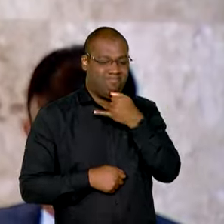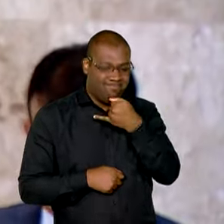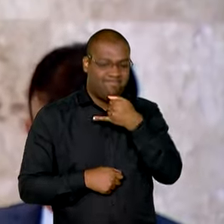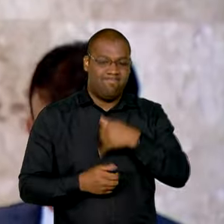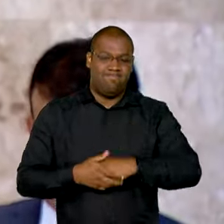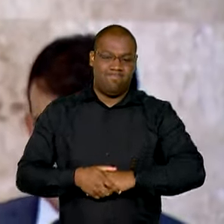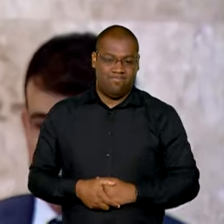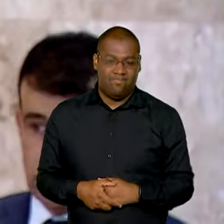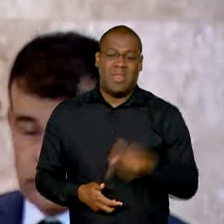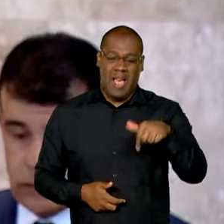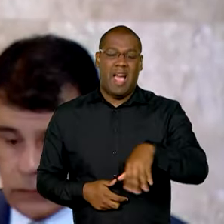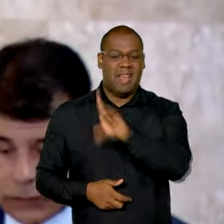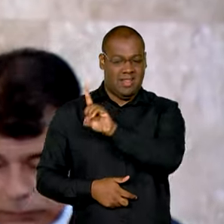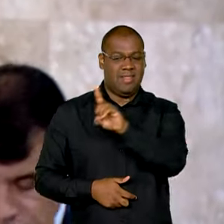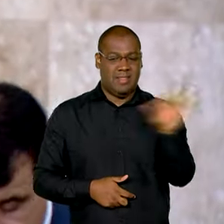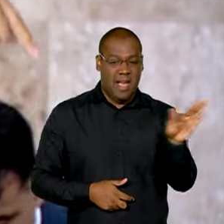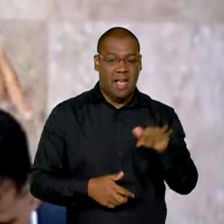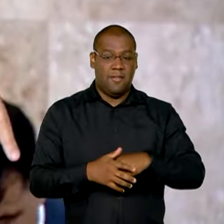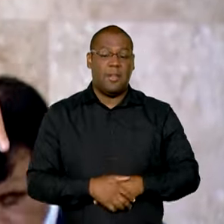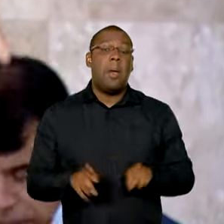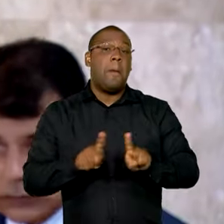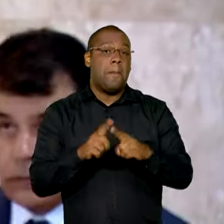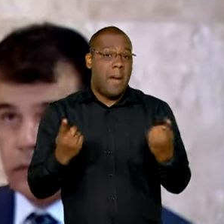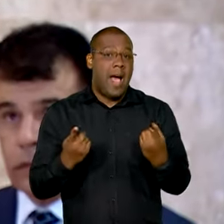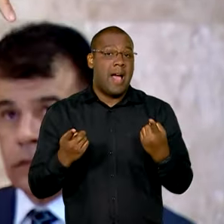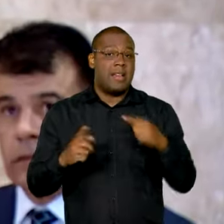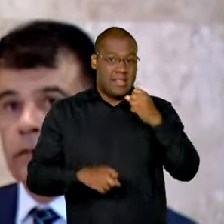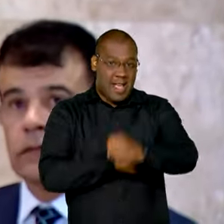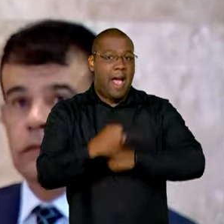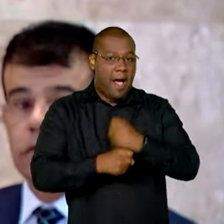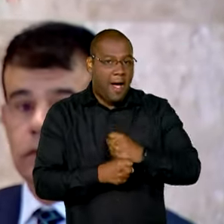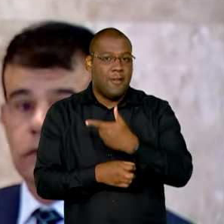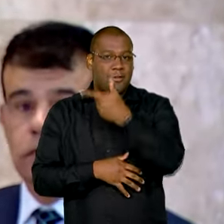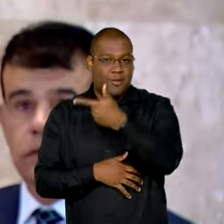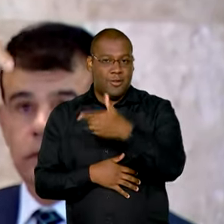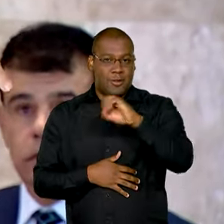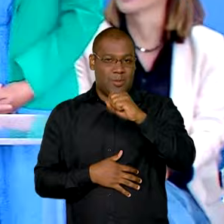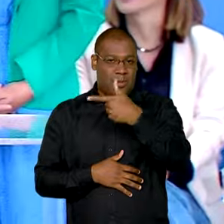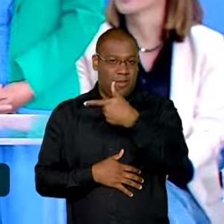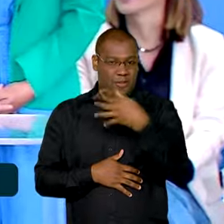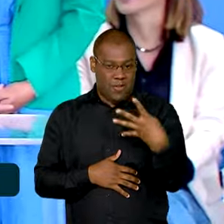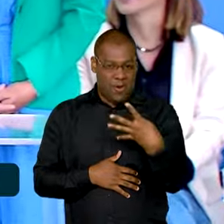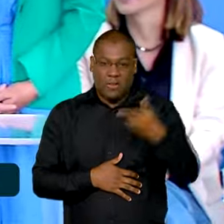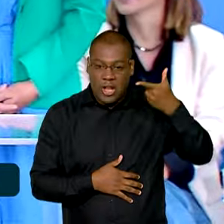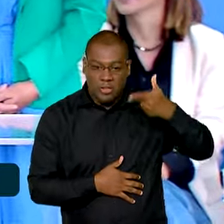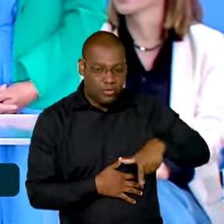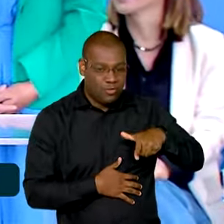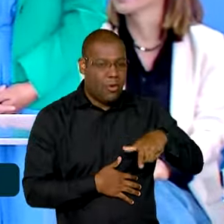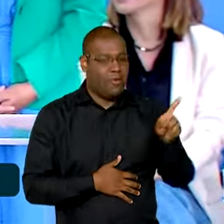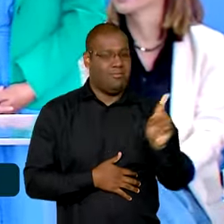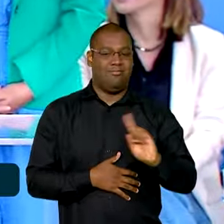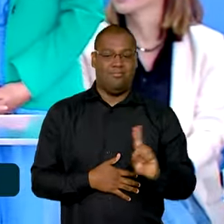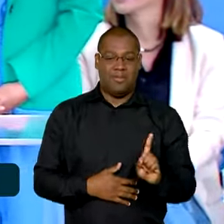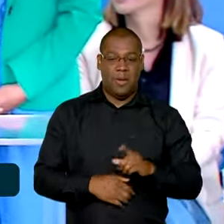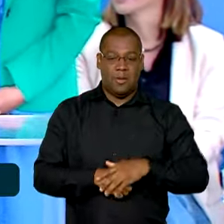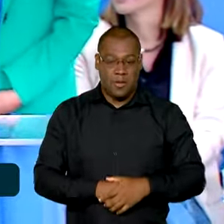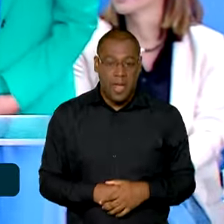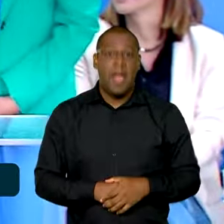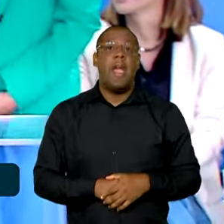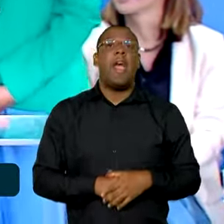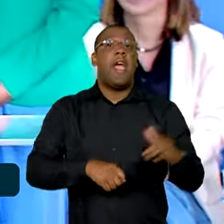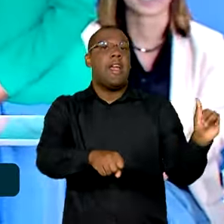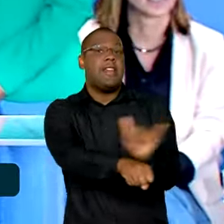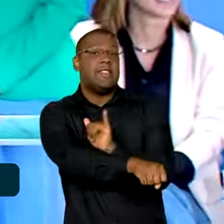vivemos aqui no Distrito Federal, mas que nesse ano não vai se repetir. Para isso, um protocolo de ações